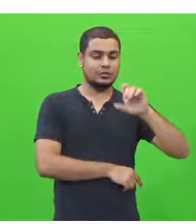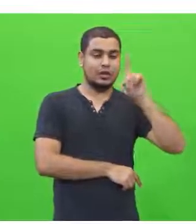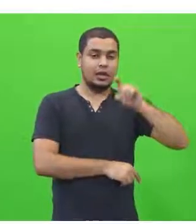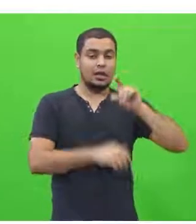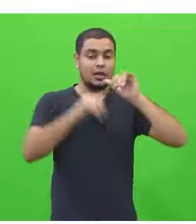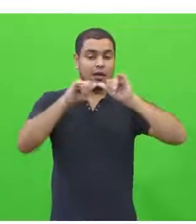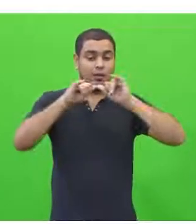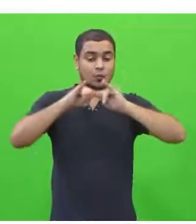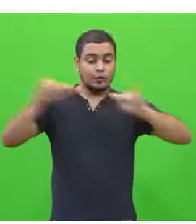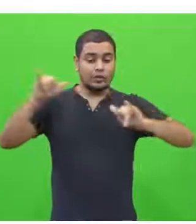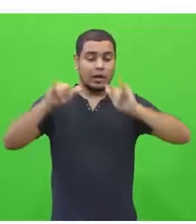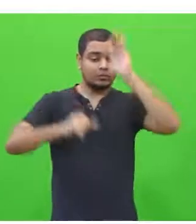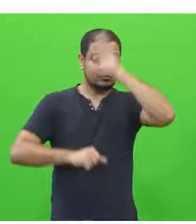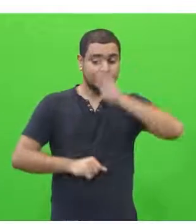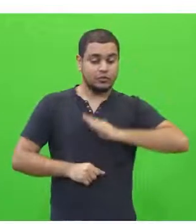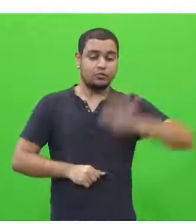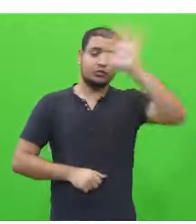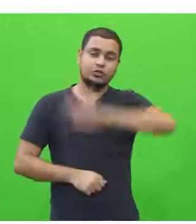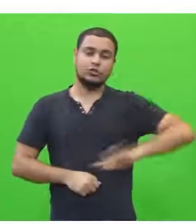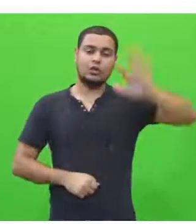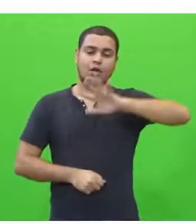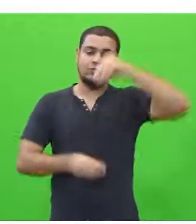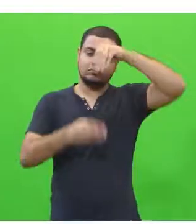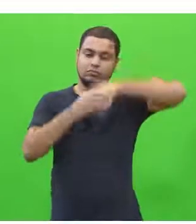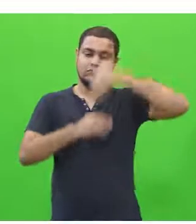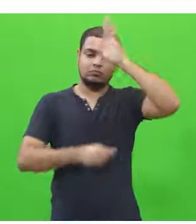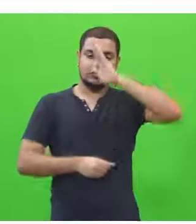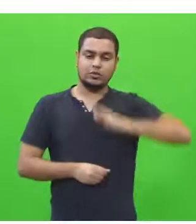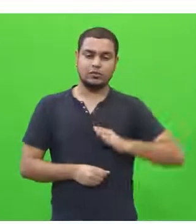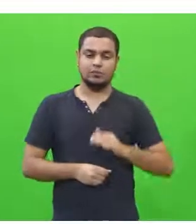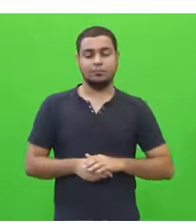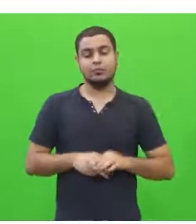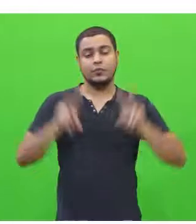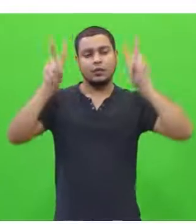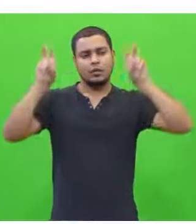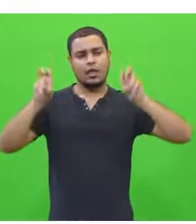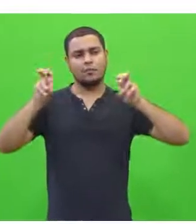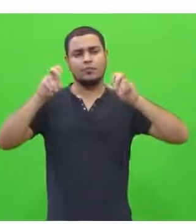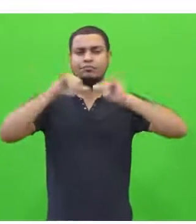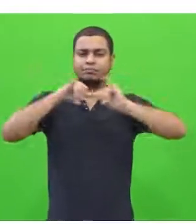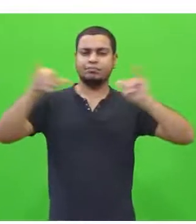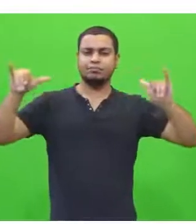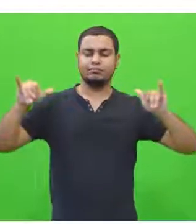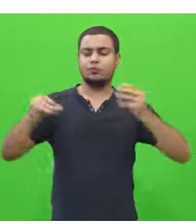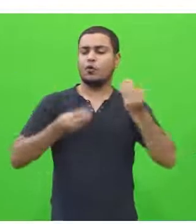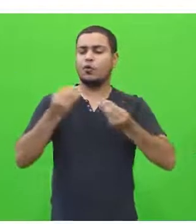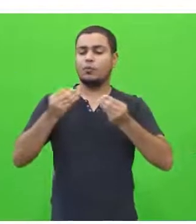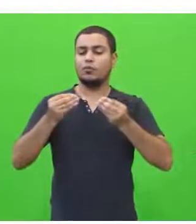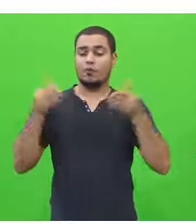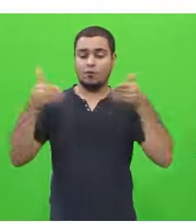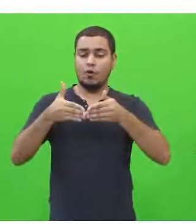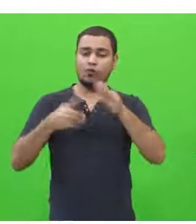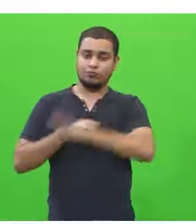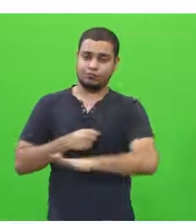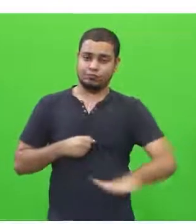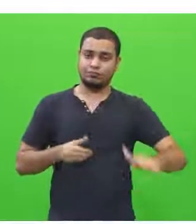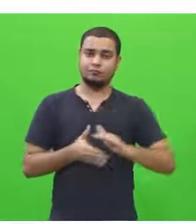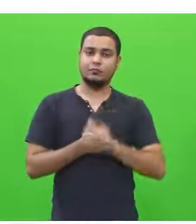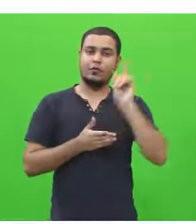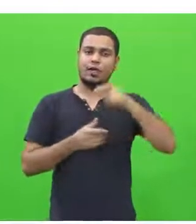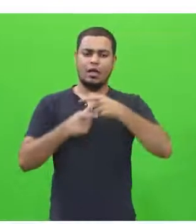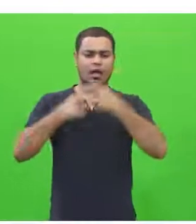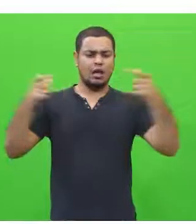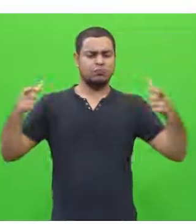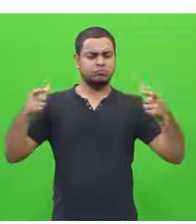o todo. Esse é o tema. O assunto publicidade é amplo, não é?